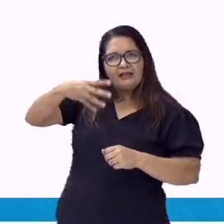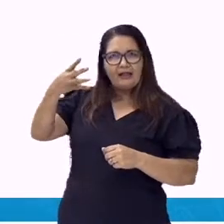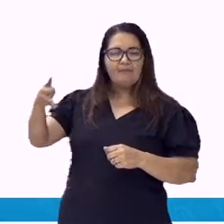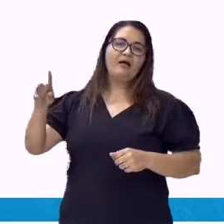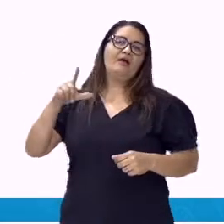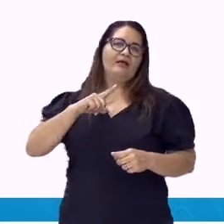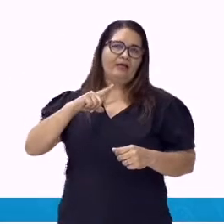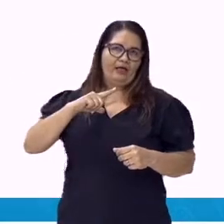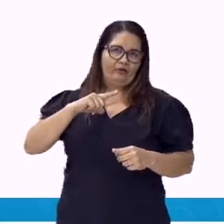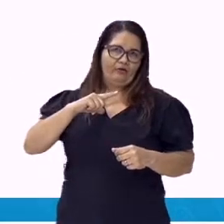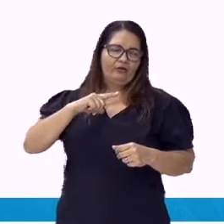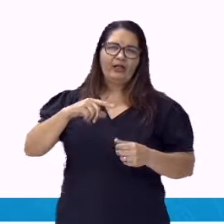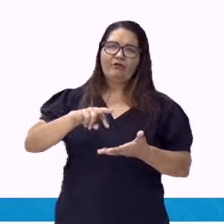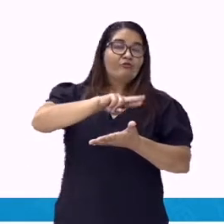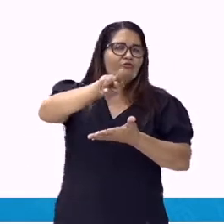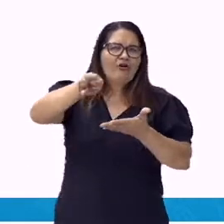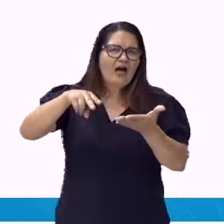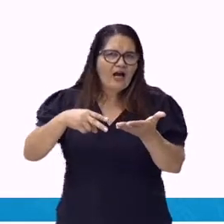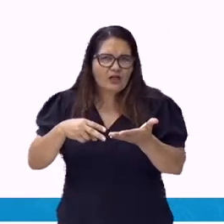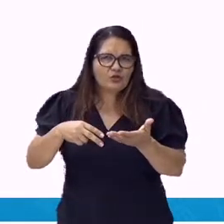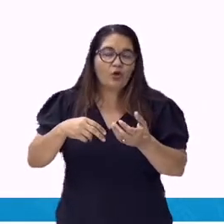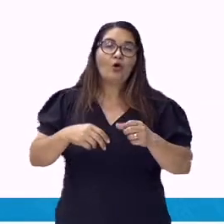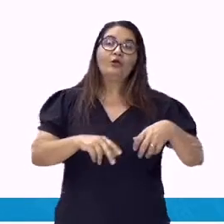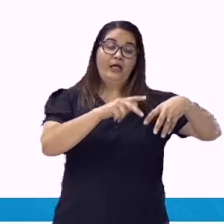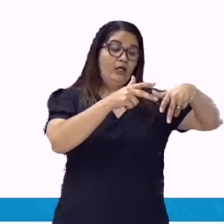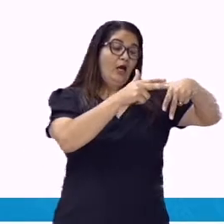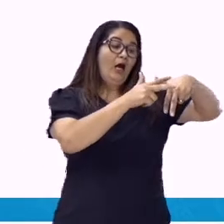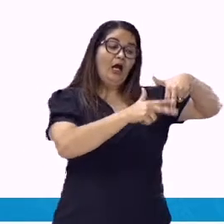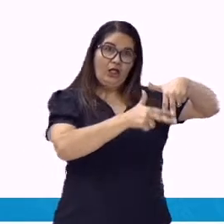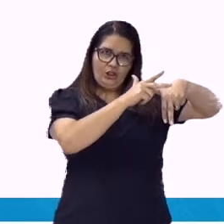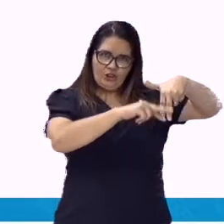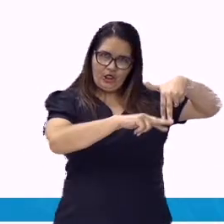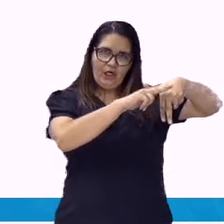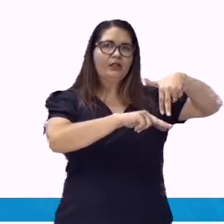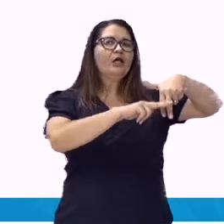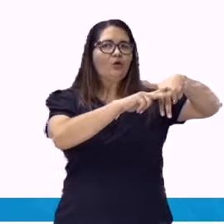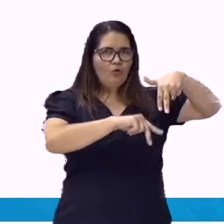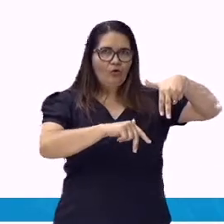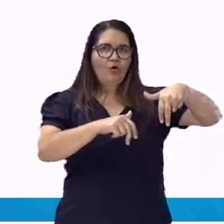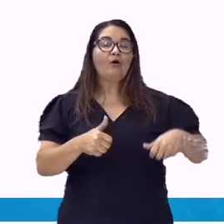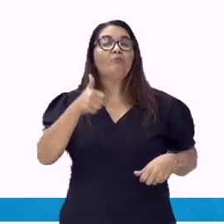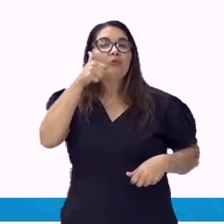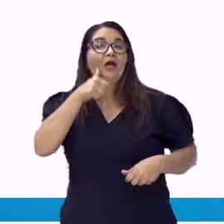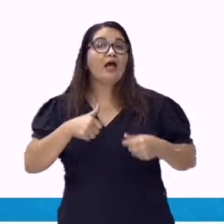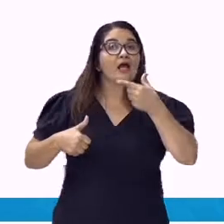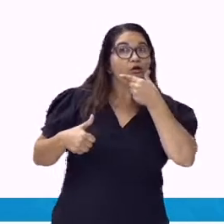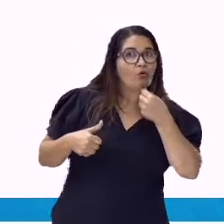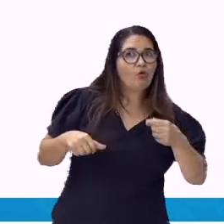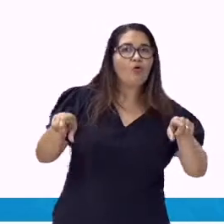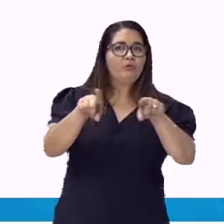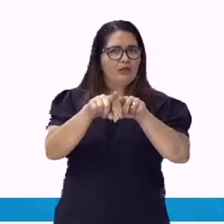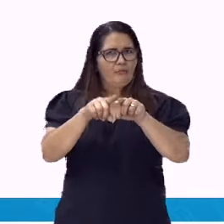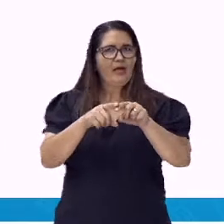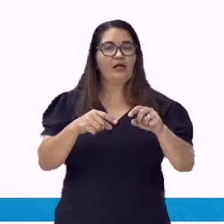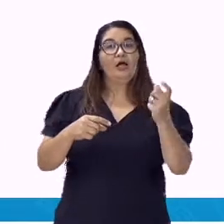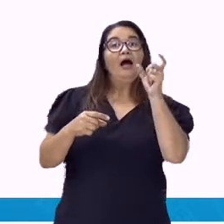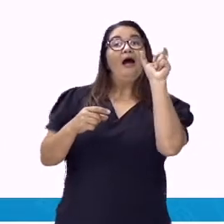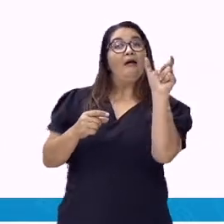pronomes variáveis em gênero masculino e feminino, em número singular e plural.